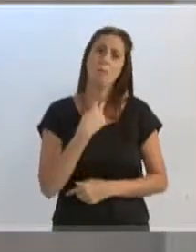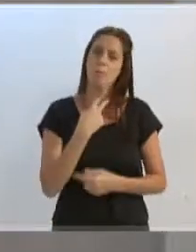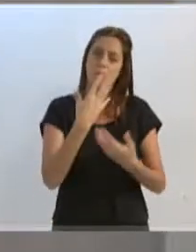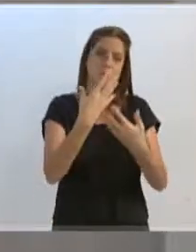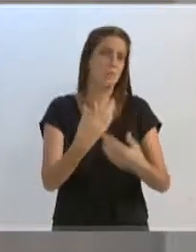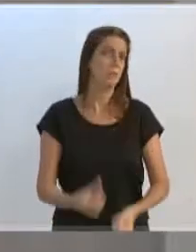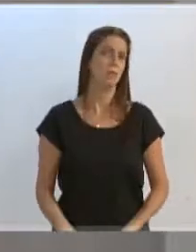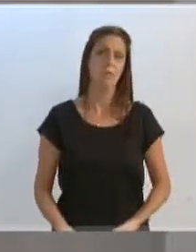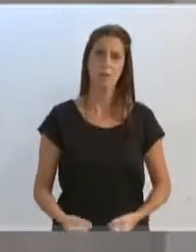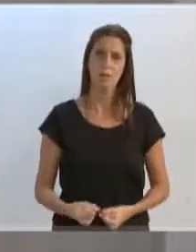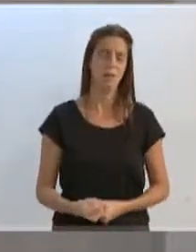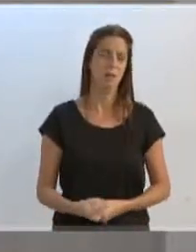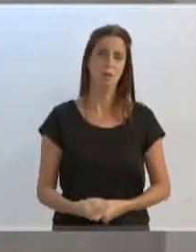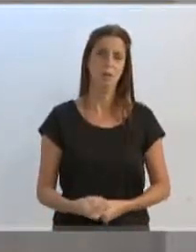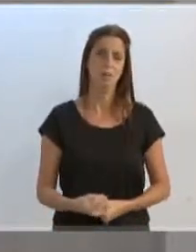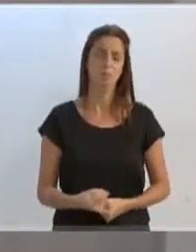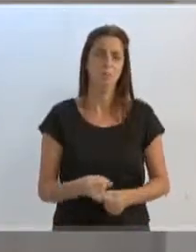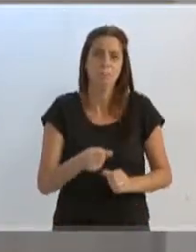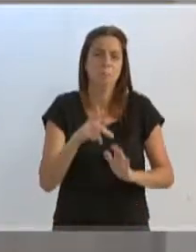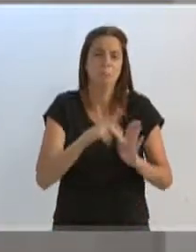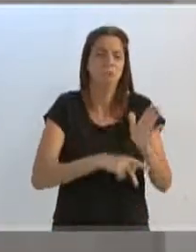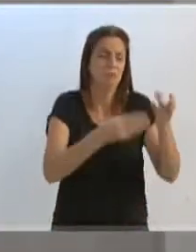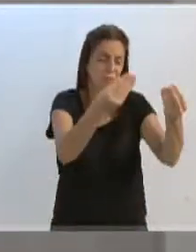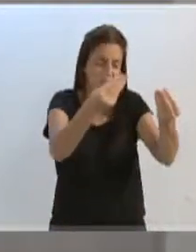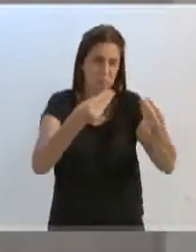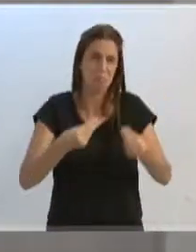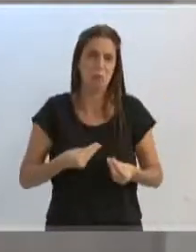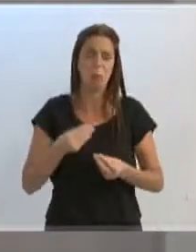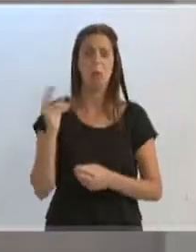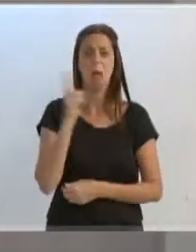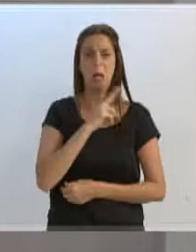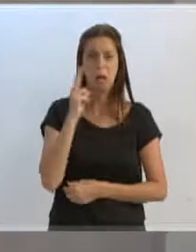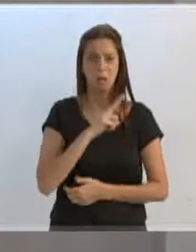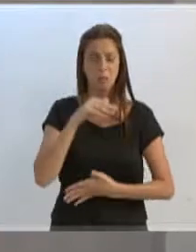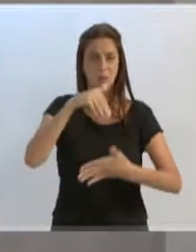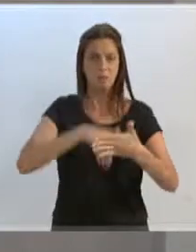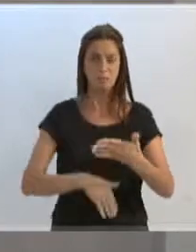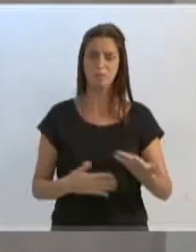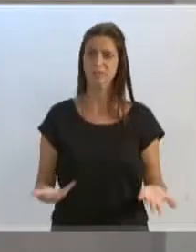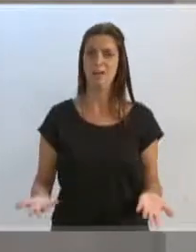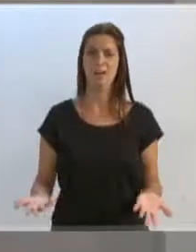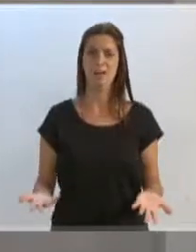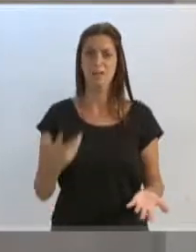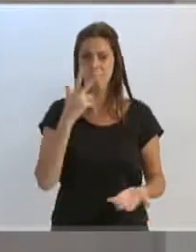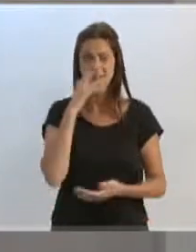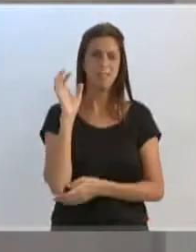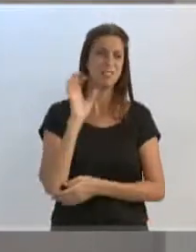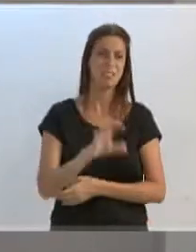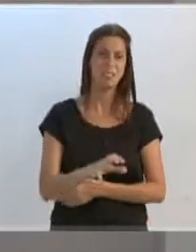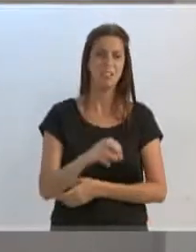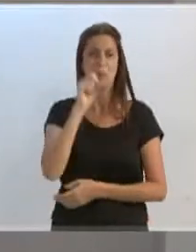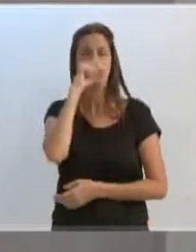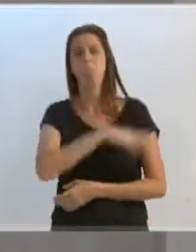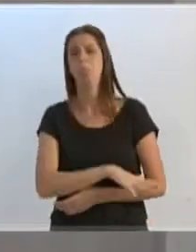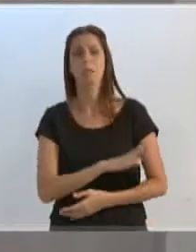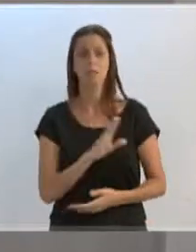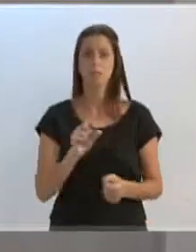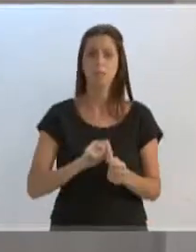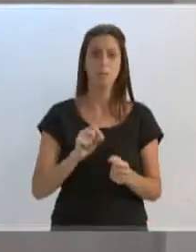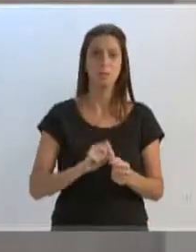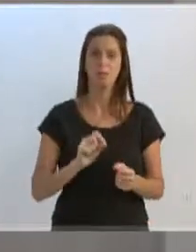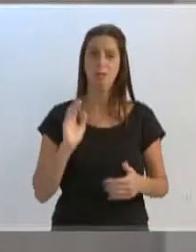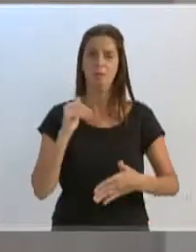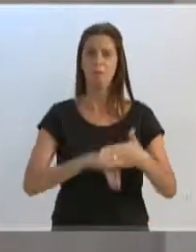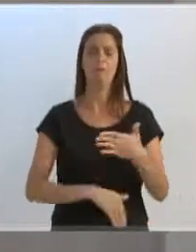que chegue aqui na tarde de hoje, da forma como chegou, em regime de urgência, atropelado da forma que foi, está